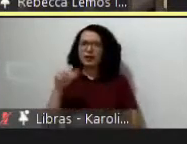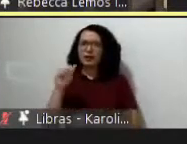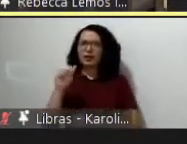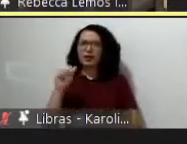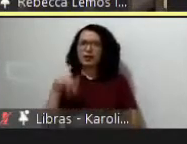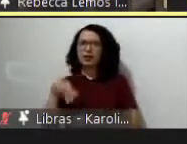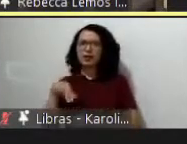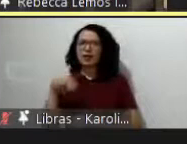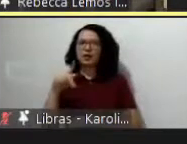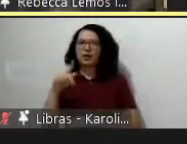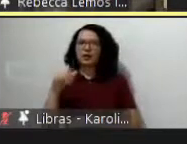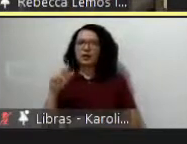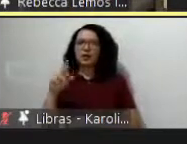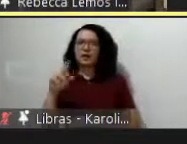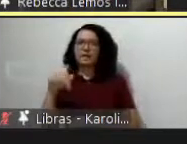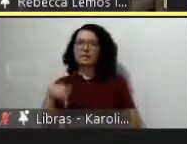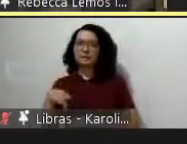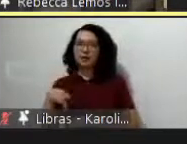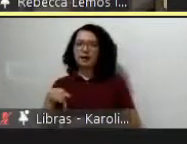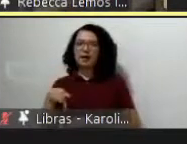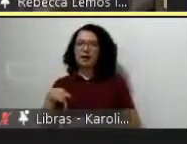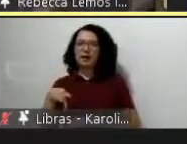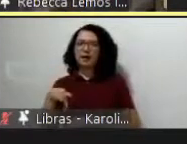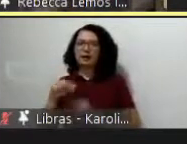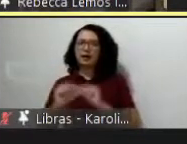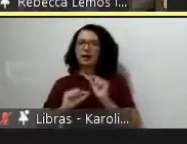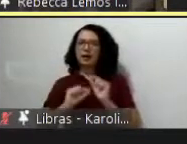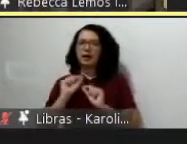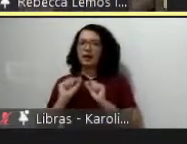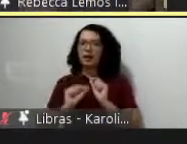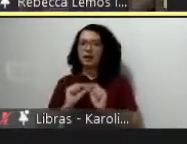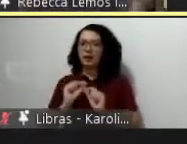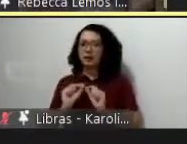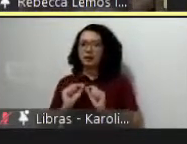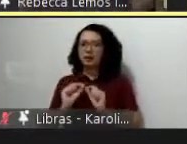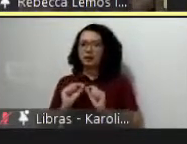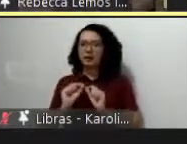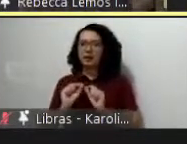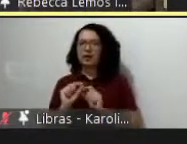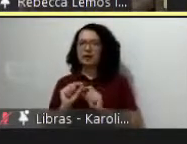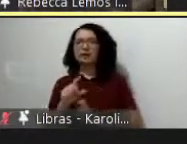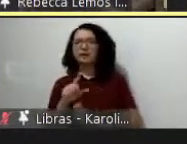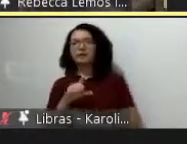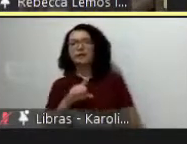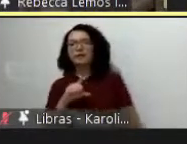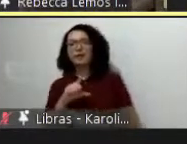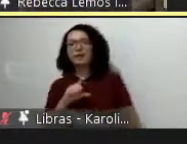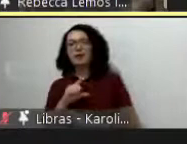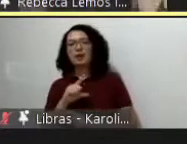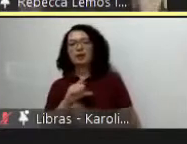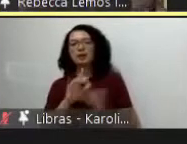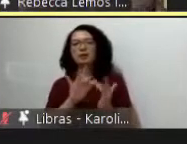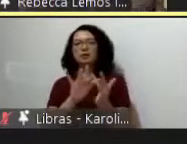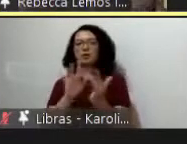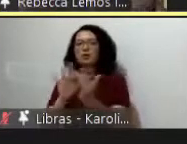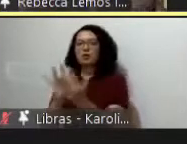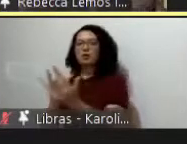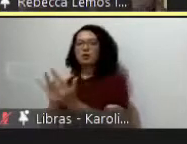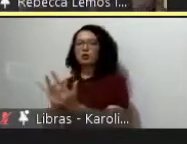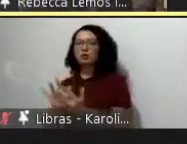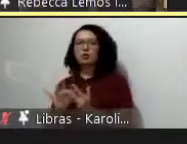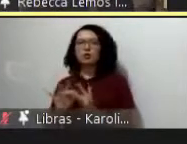ideia de perpassar outros campos de ter esse intercâmbio com outros saberes que são produzidos por